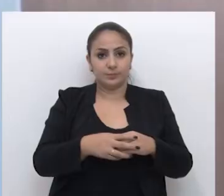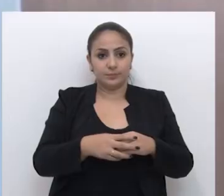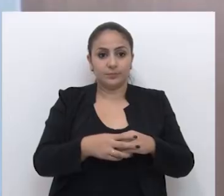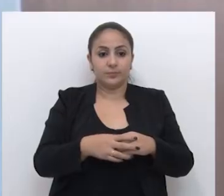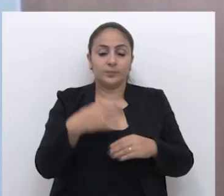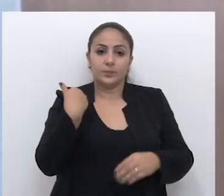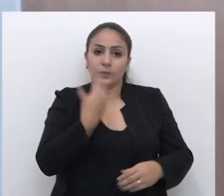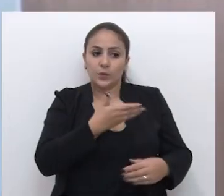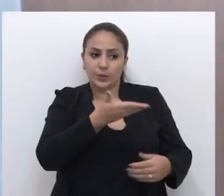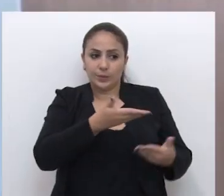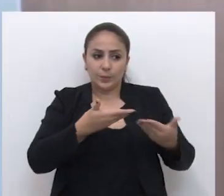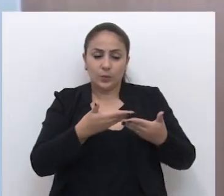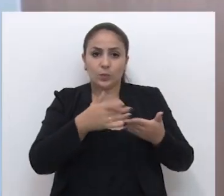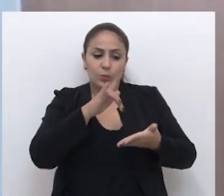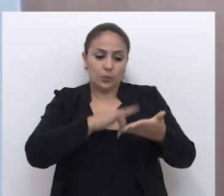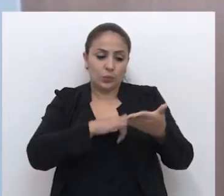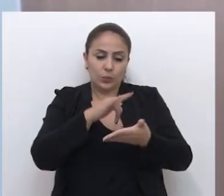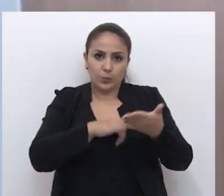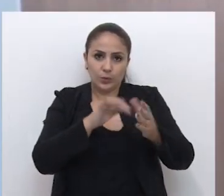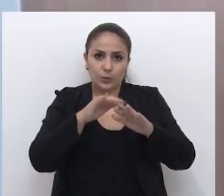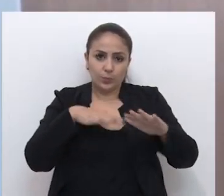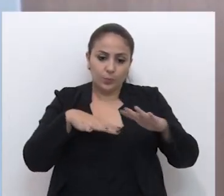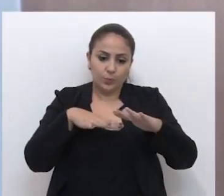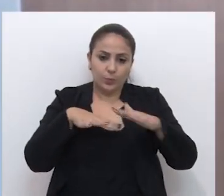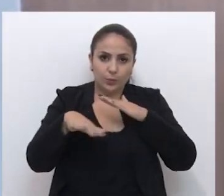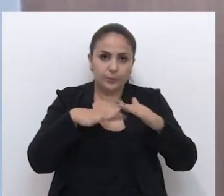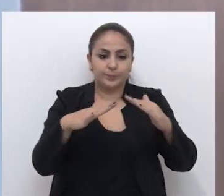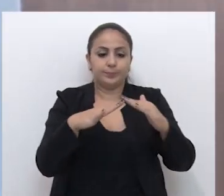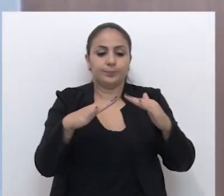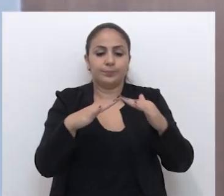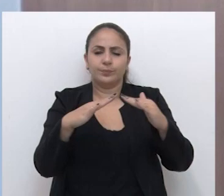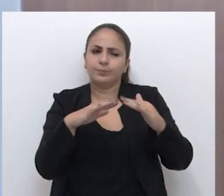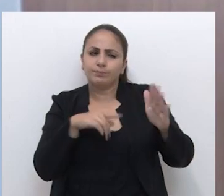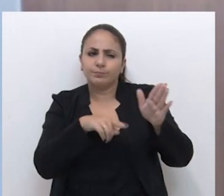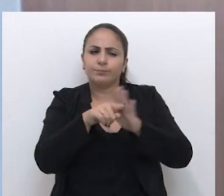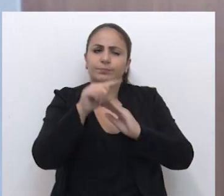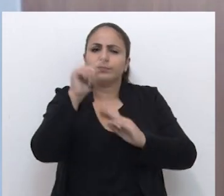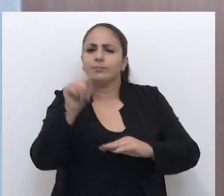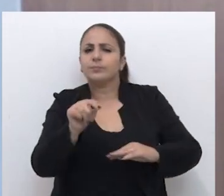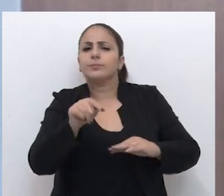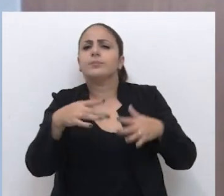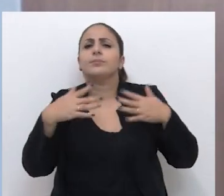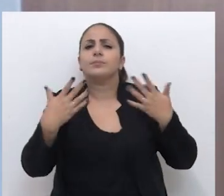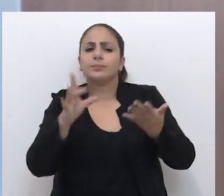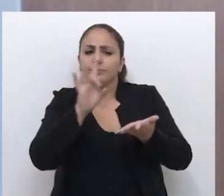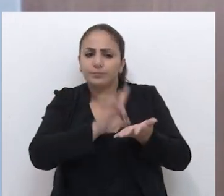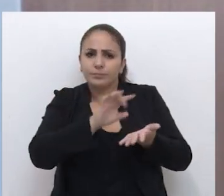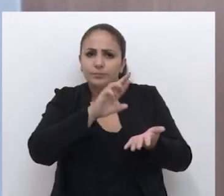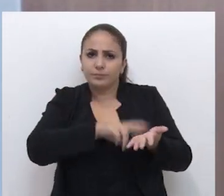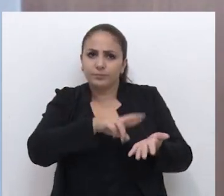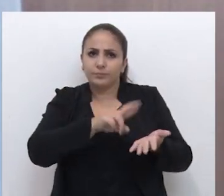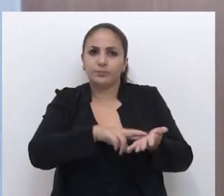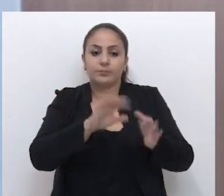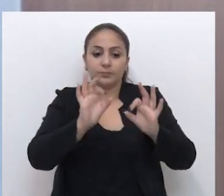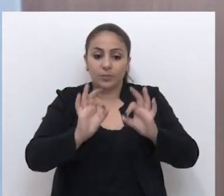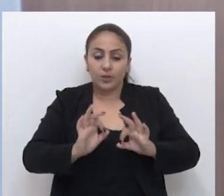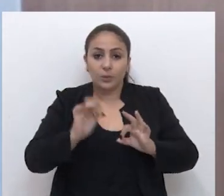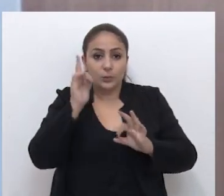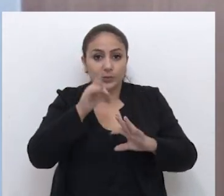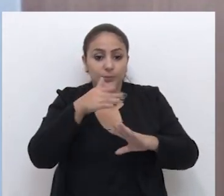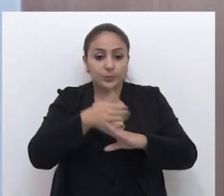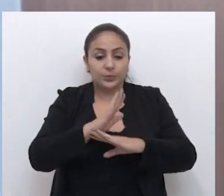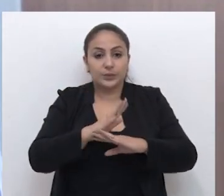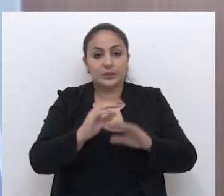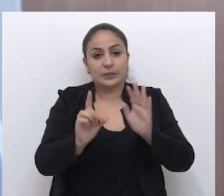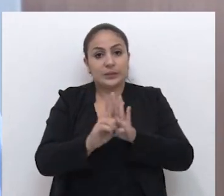Nós recebemos um documento por parte do movimento da moradia, questionando a legalidade desse projeto sendo aprovado por um